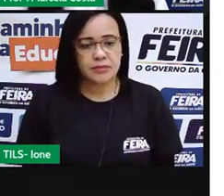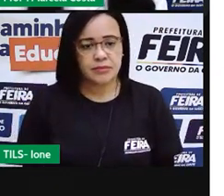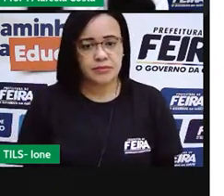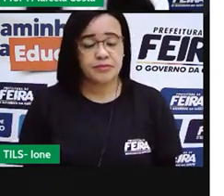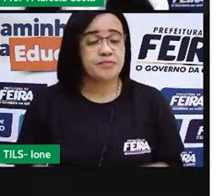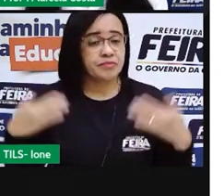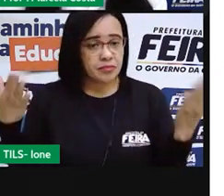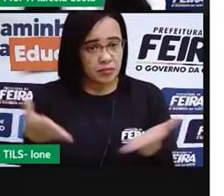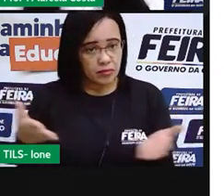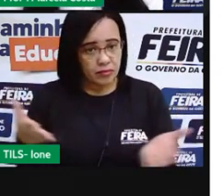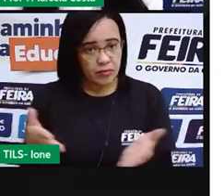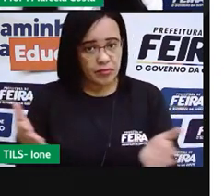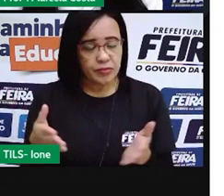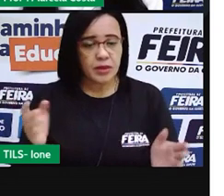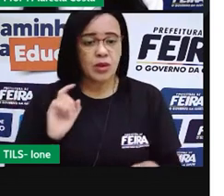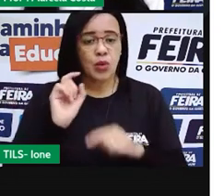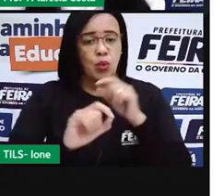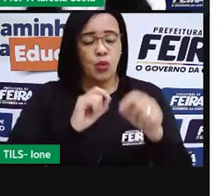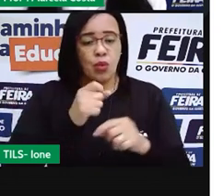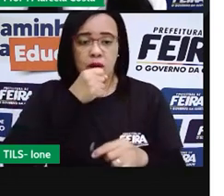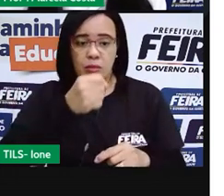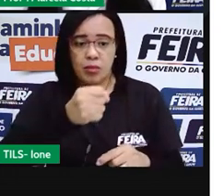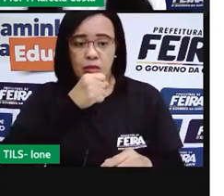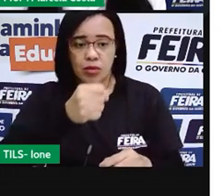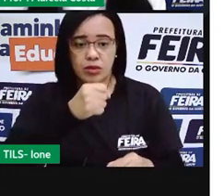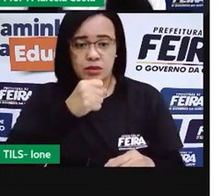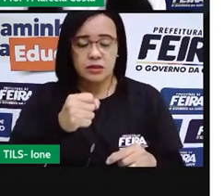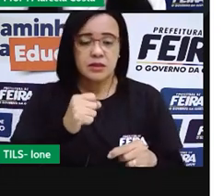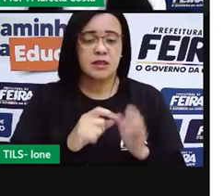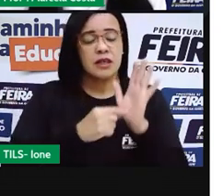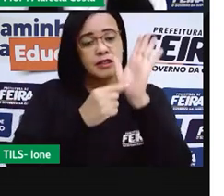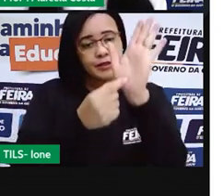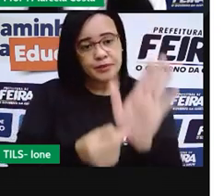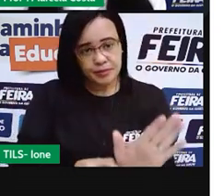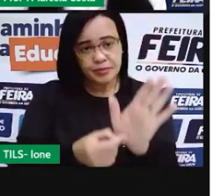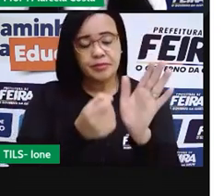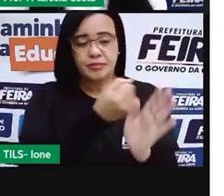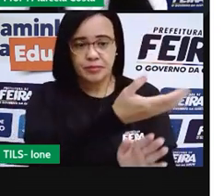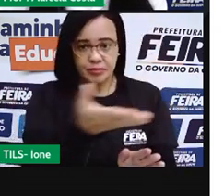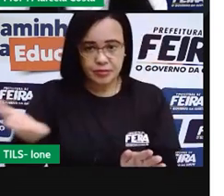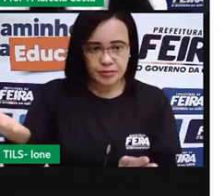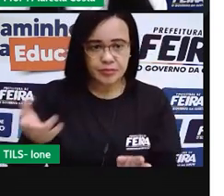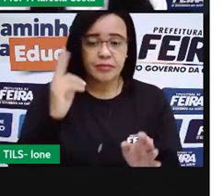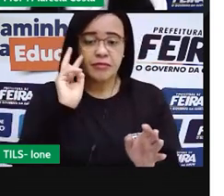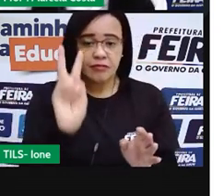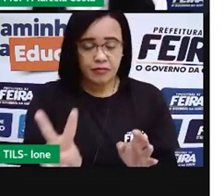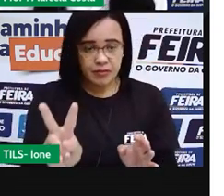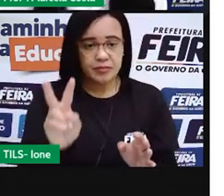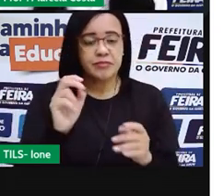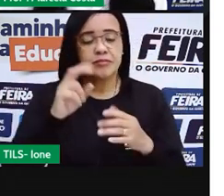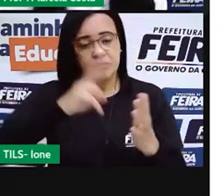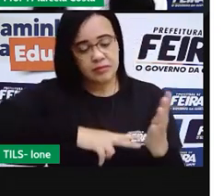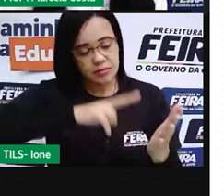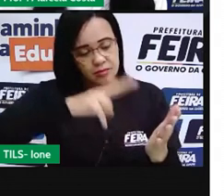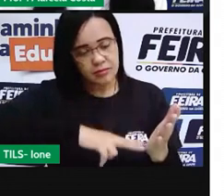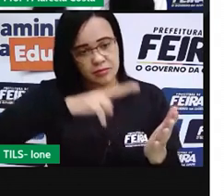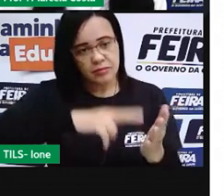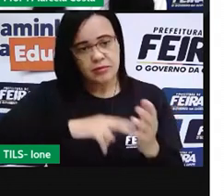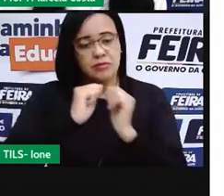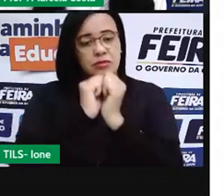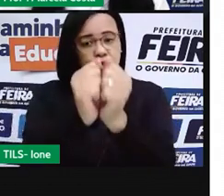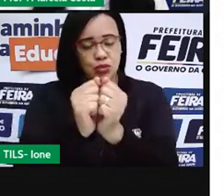Agora, eu vou acessar aqui essa reportagem, para que a gente possa ler juntos.